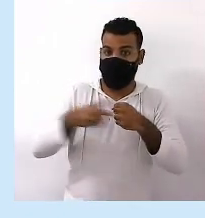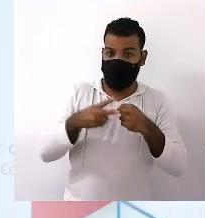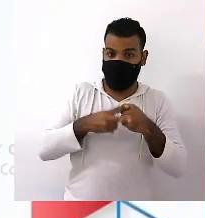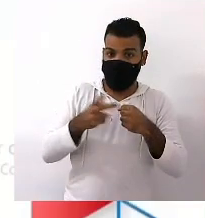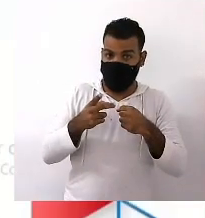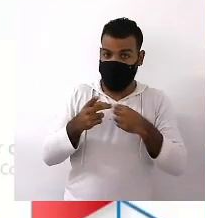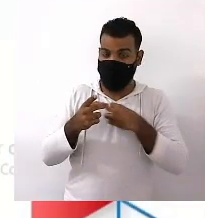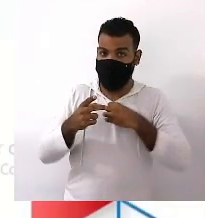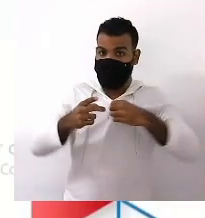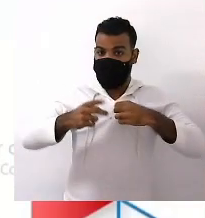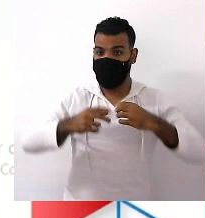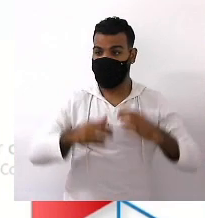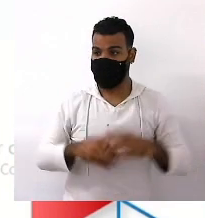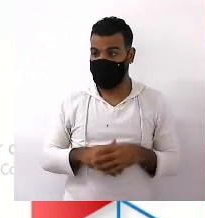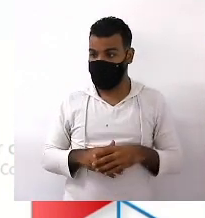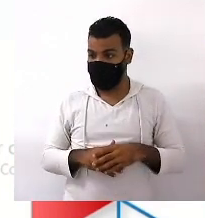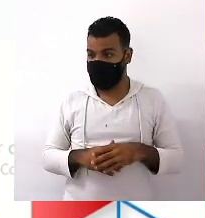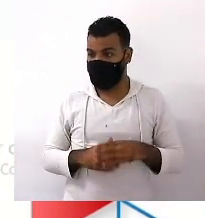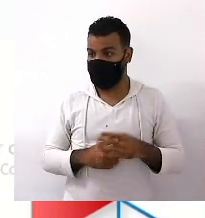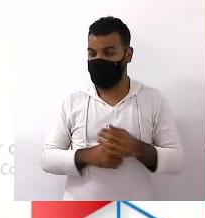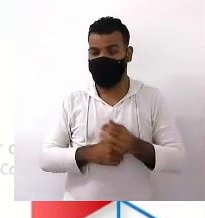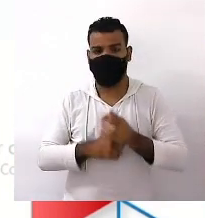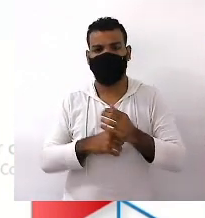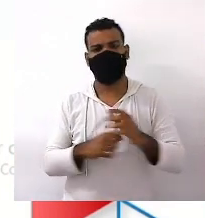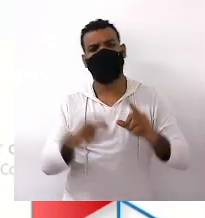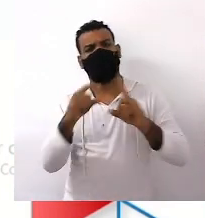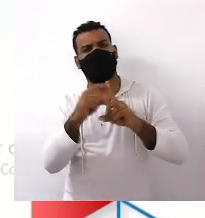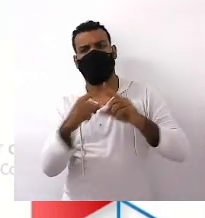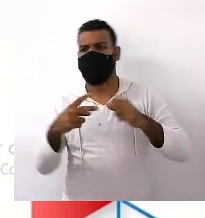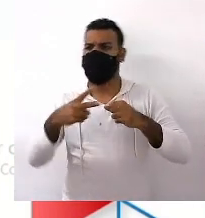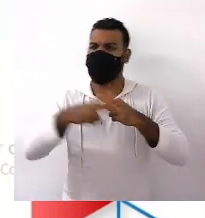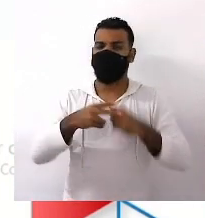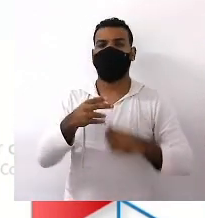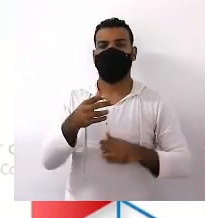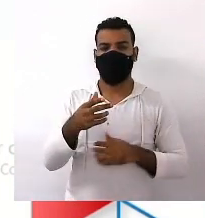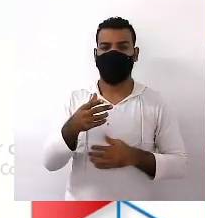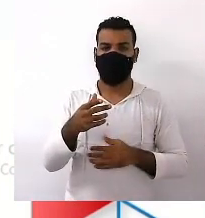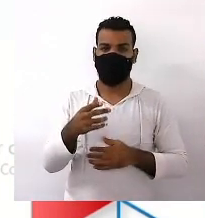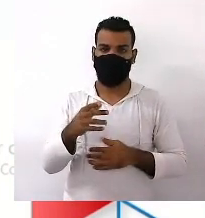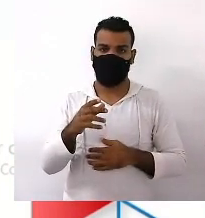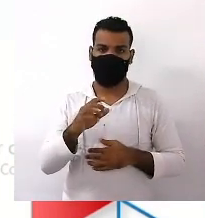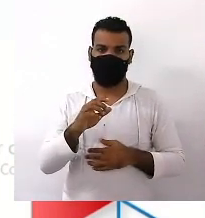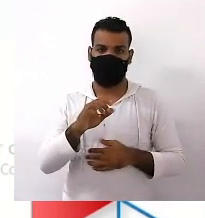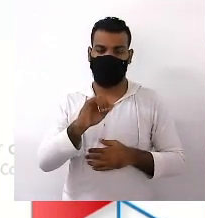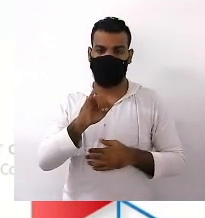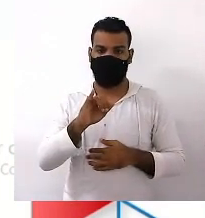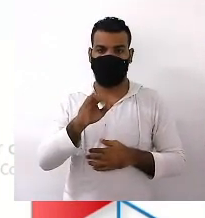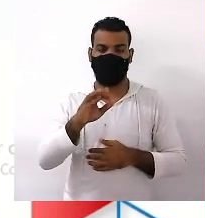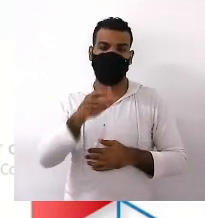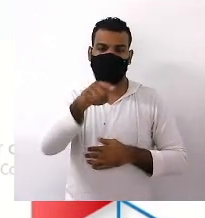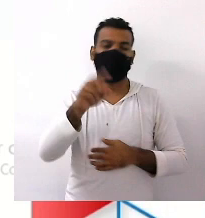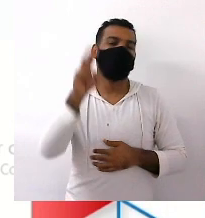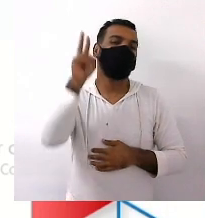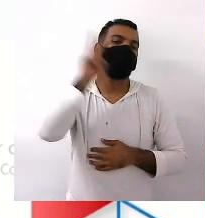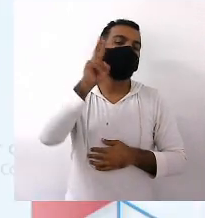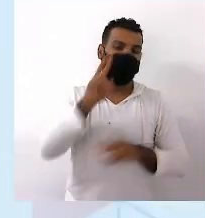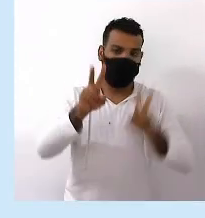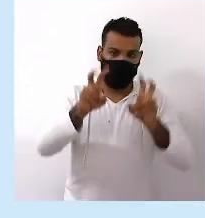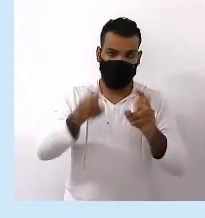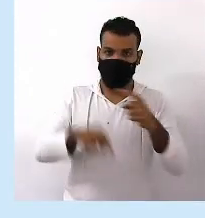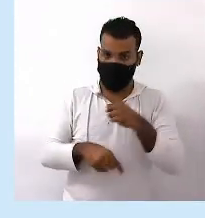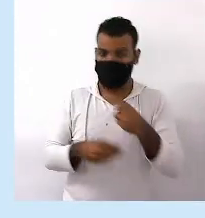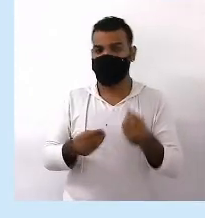O uso De palavras E verbos No caso No infinitivo E vamos lembrar Um pouquinho Sobre esse assunto